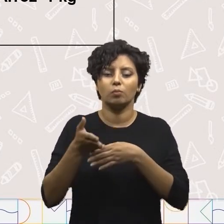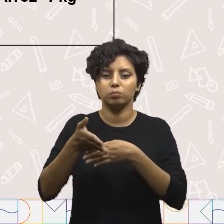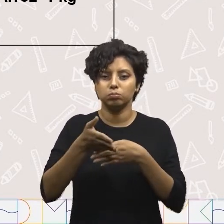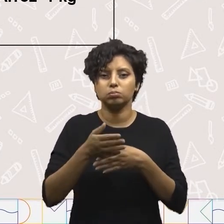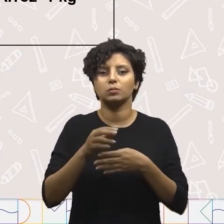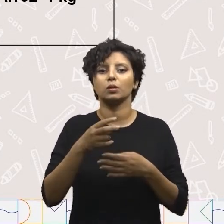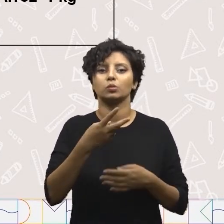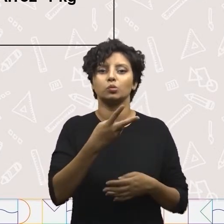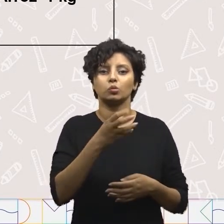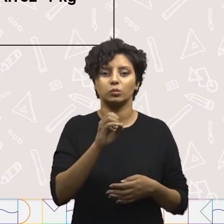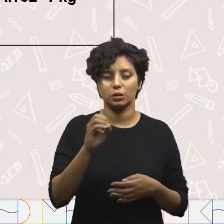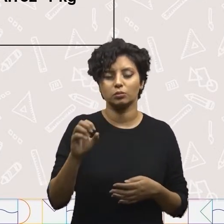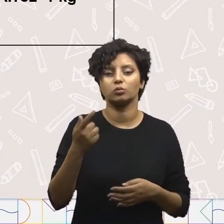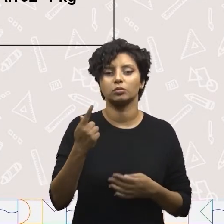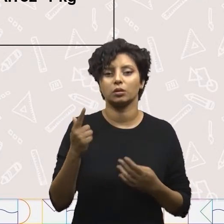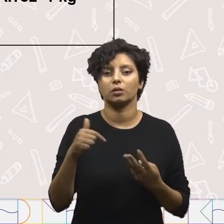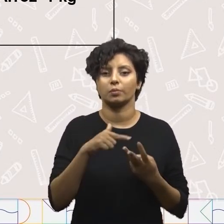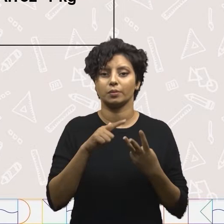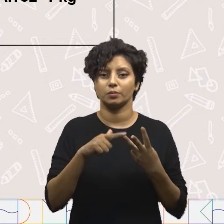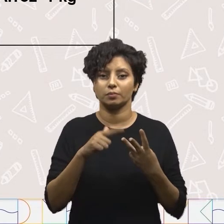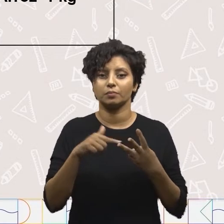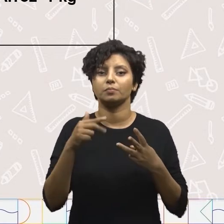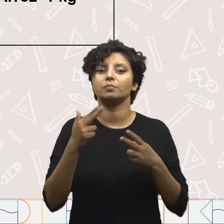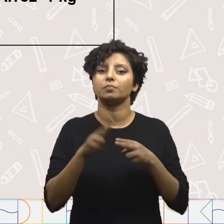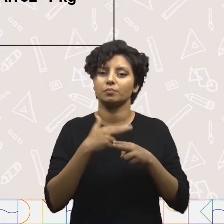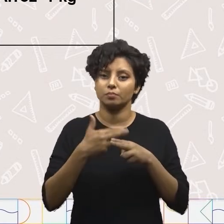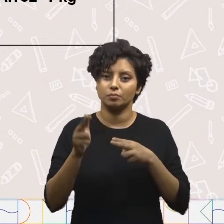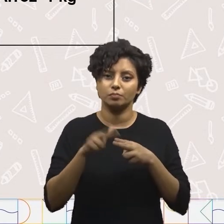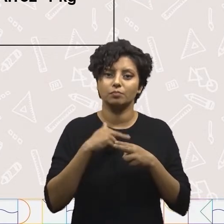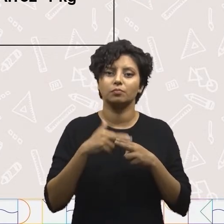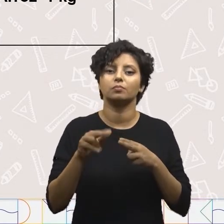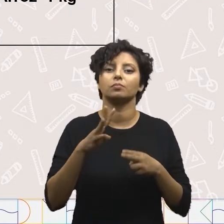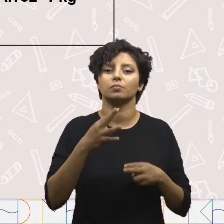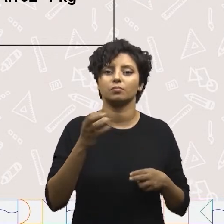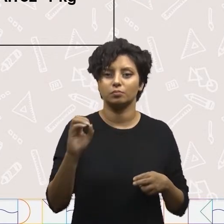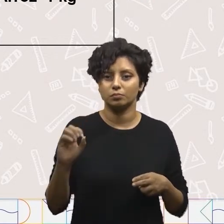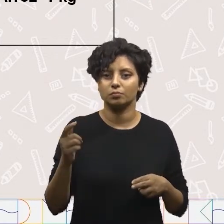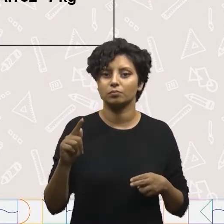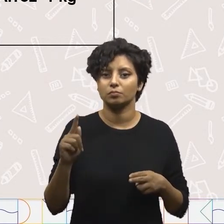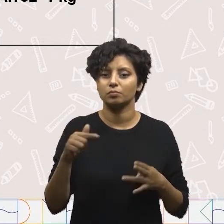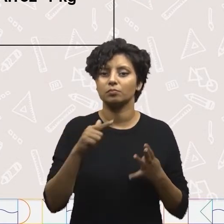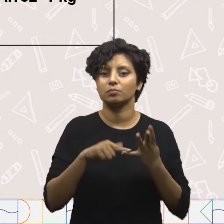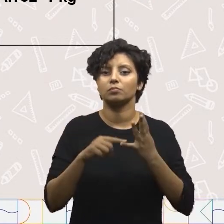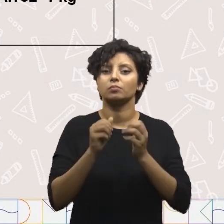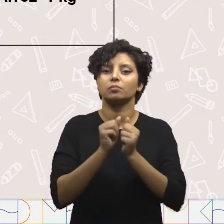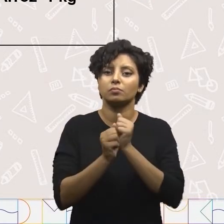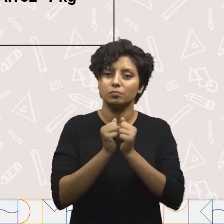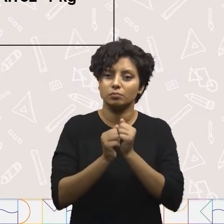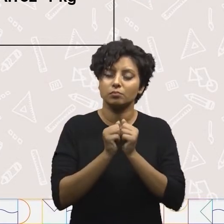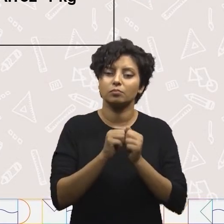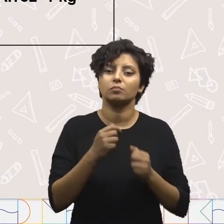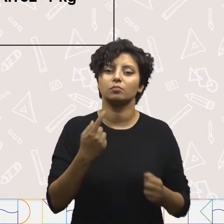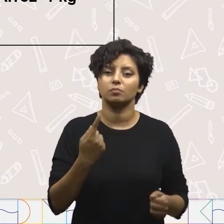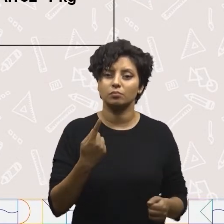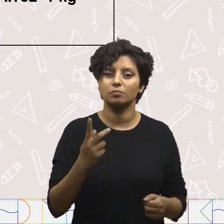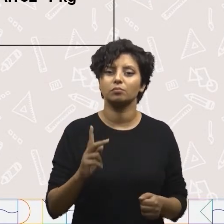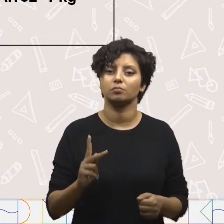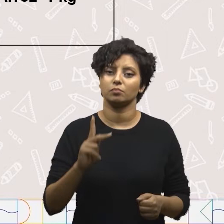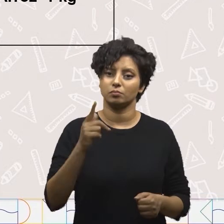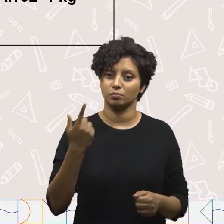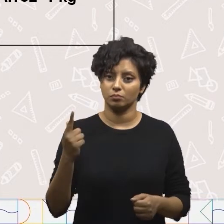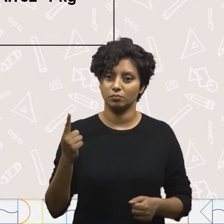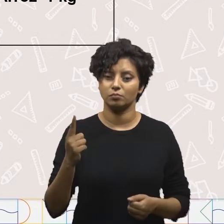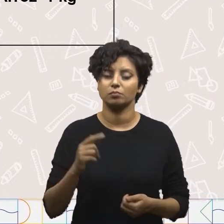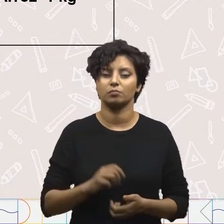leite com 200 gramas. Uma barra de chocolate com 400 gramas. E um